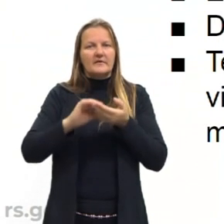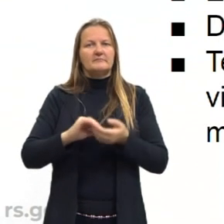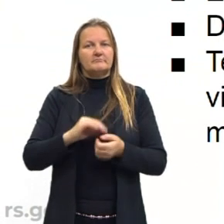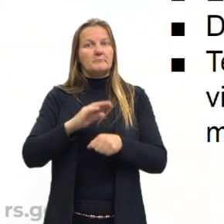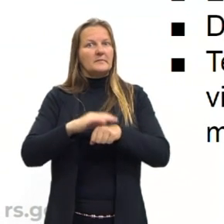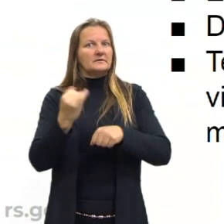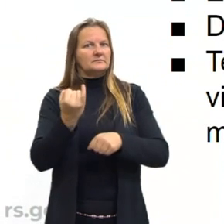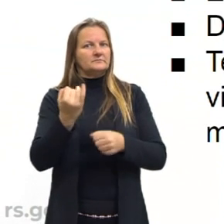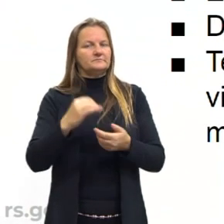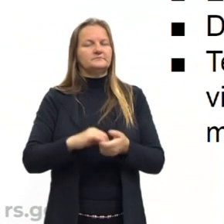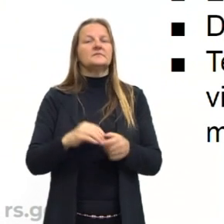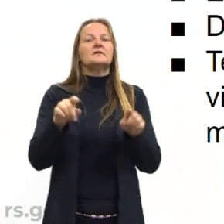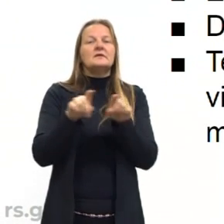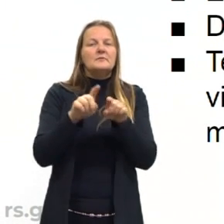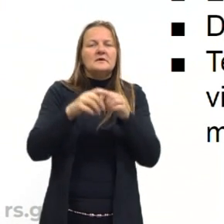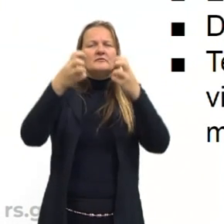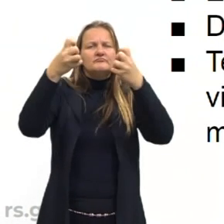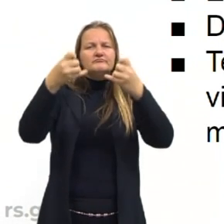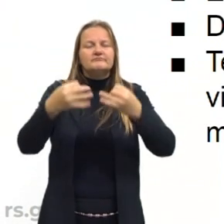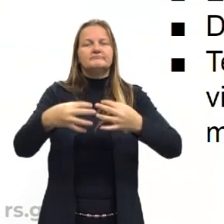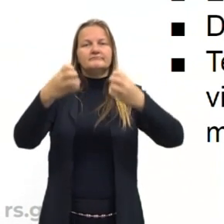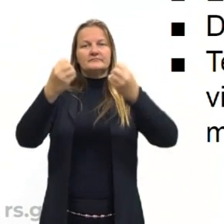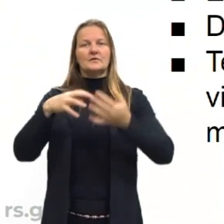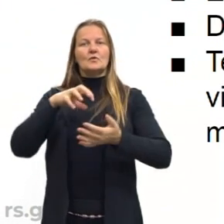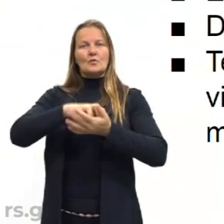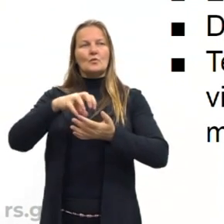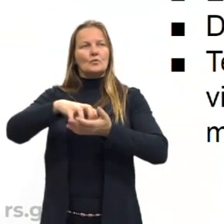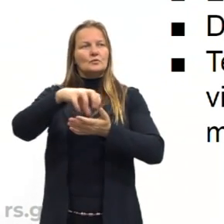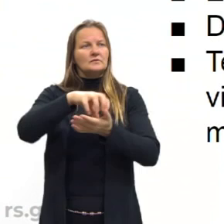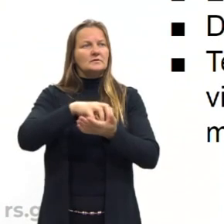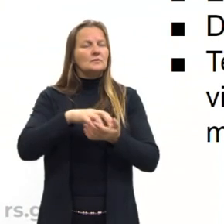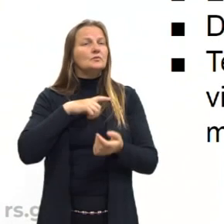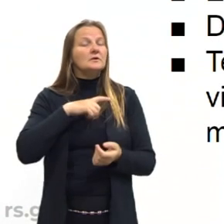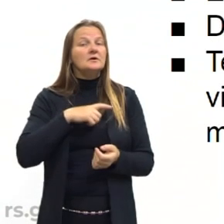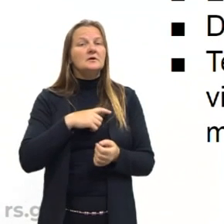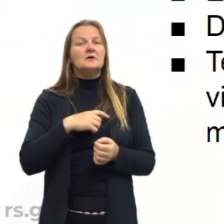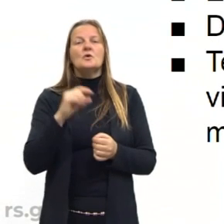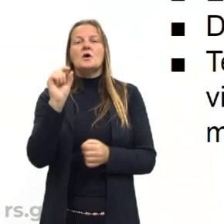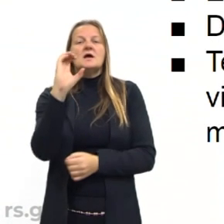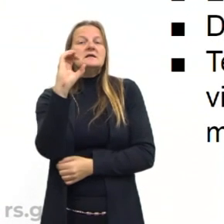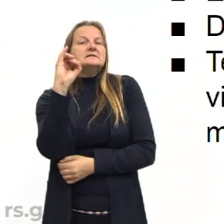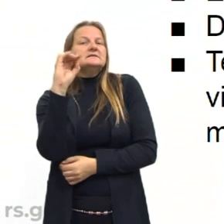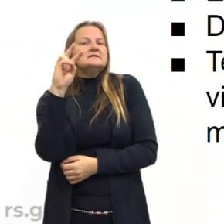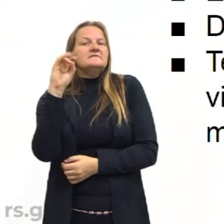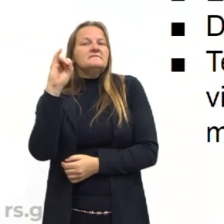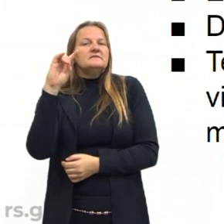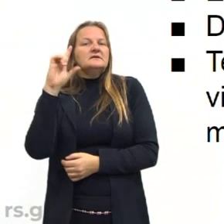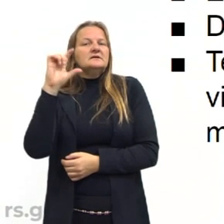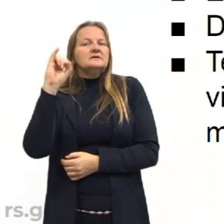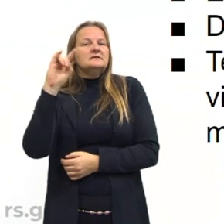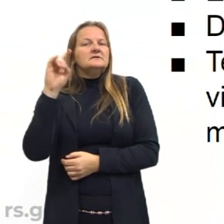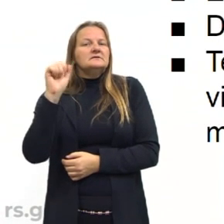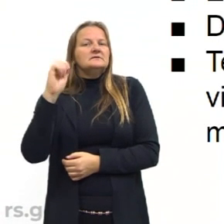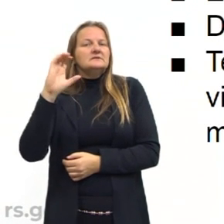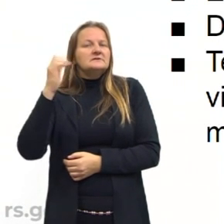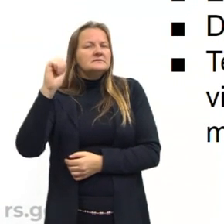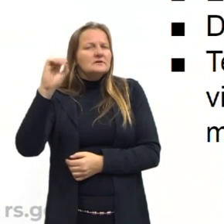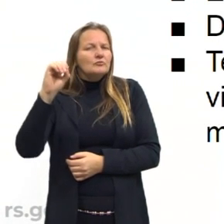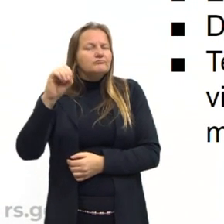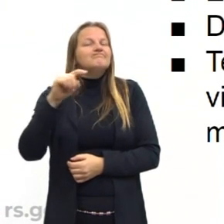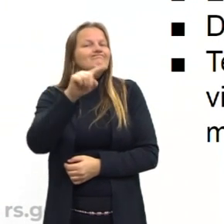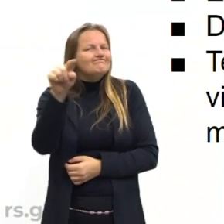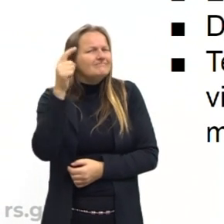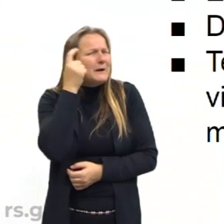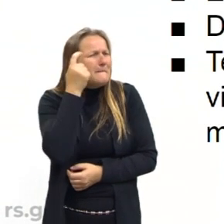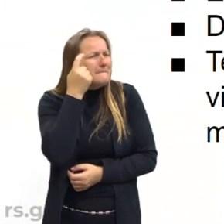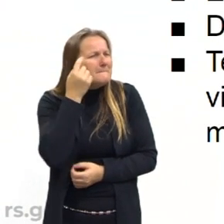E se falou muito de que a colonização teria trazido a civilização para cá. E a gente tem que problematizar esse